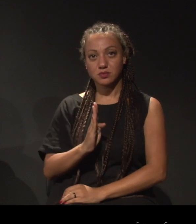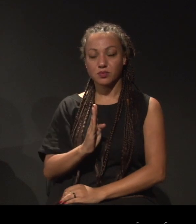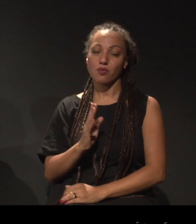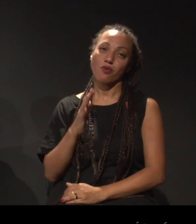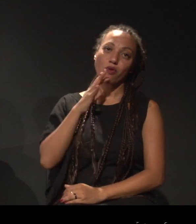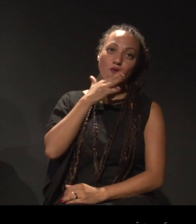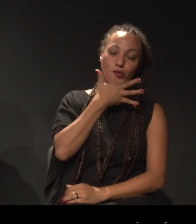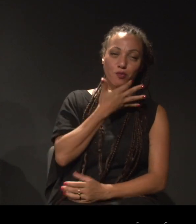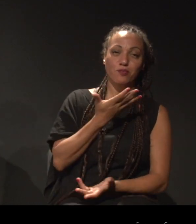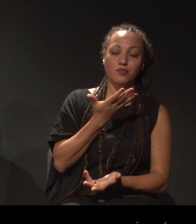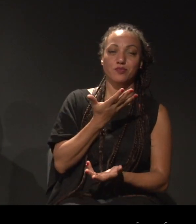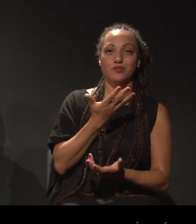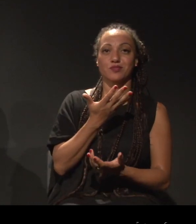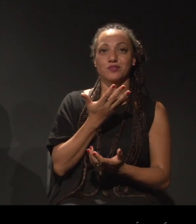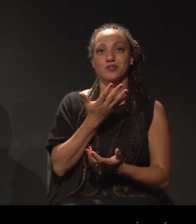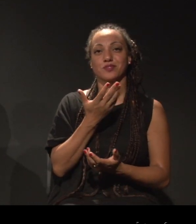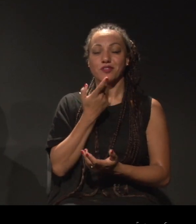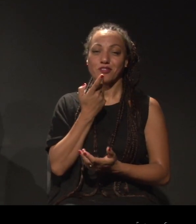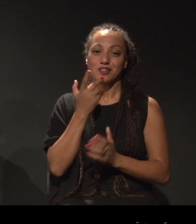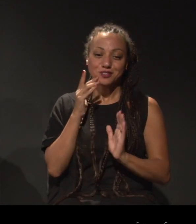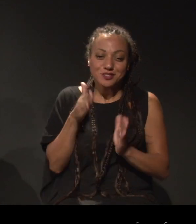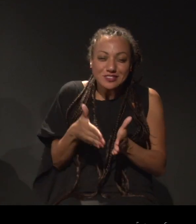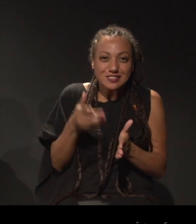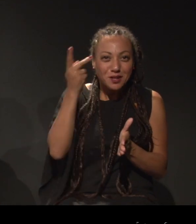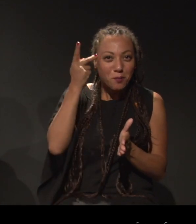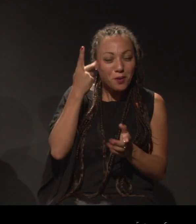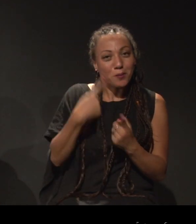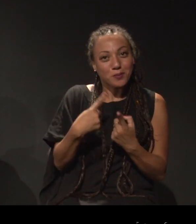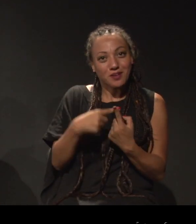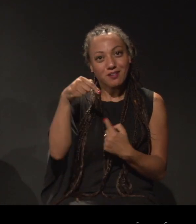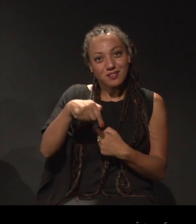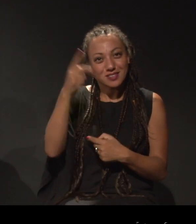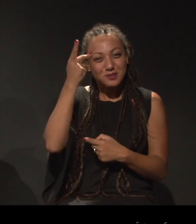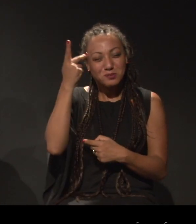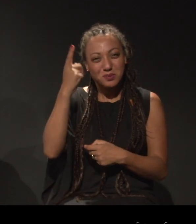Bem, claro que a gente acaba entrando em São Paulo porque a gente está vivendo um momento